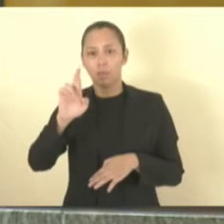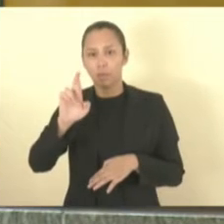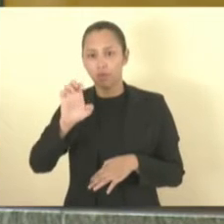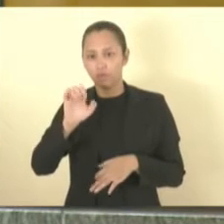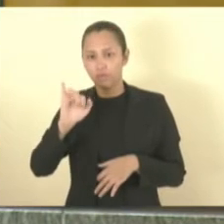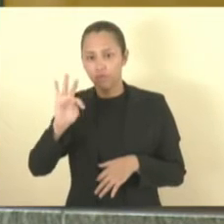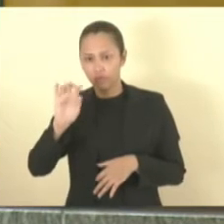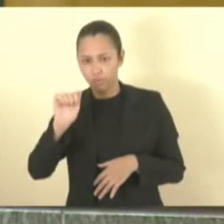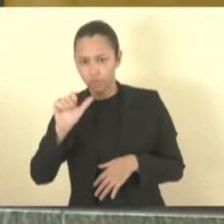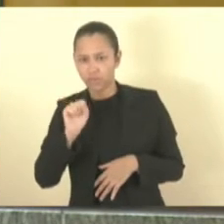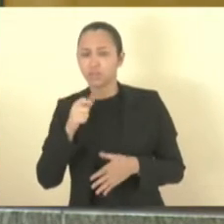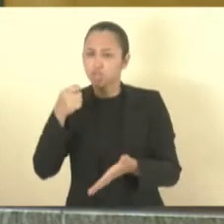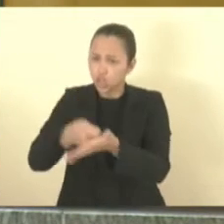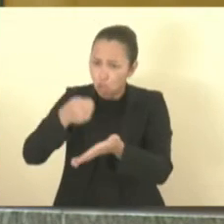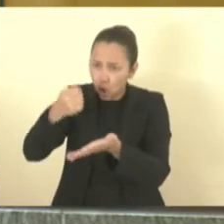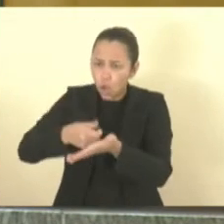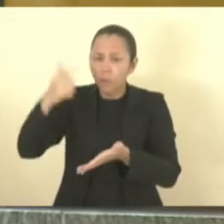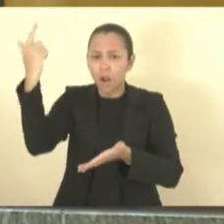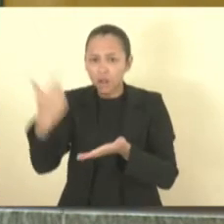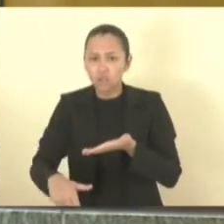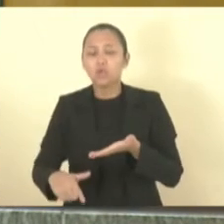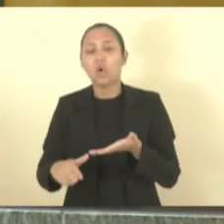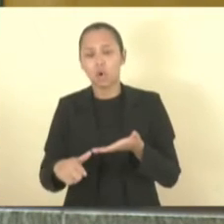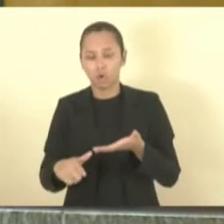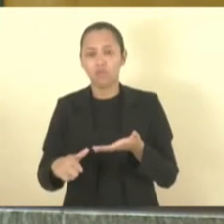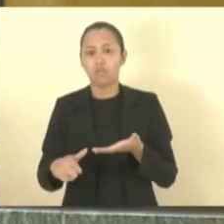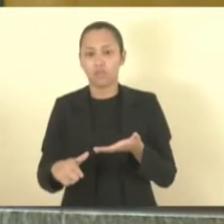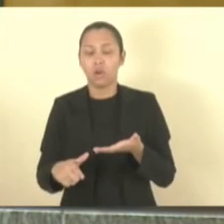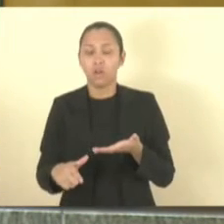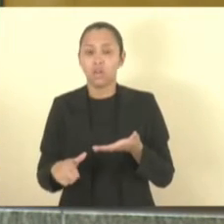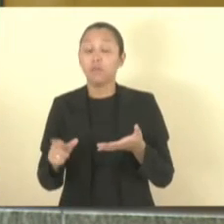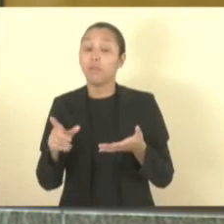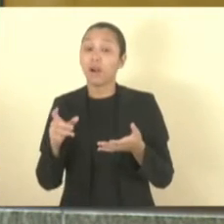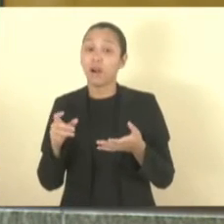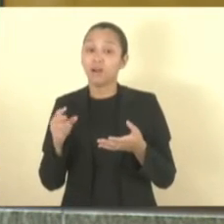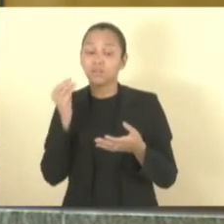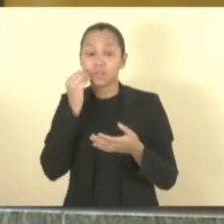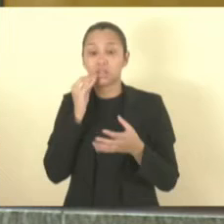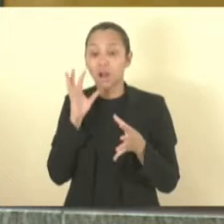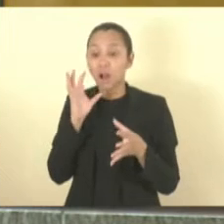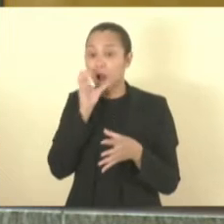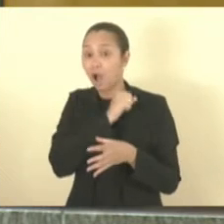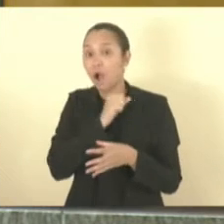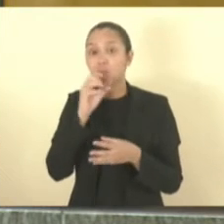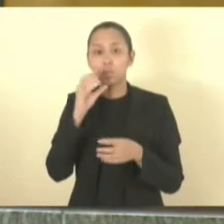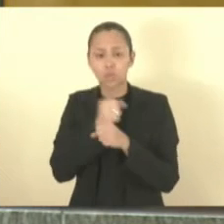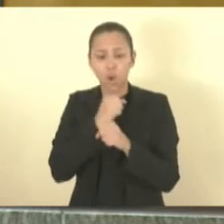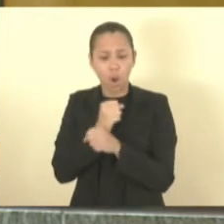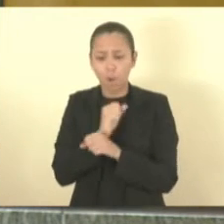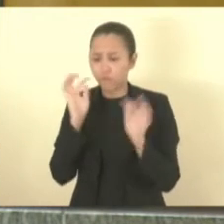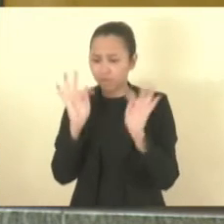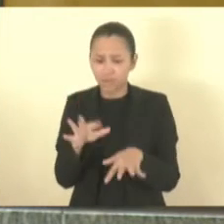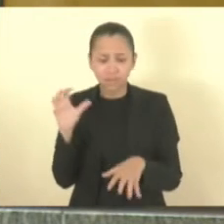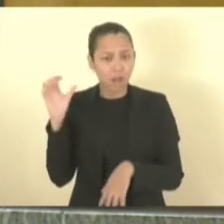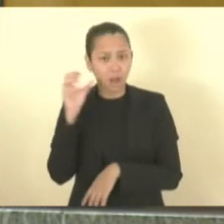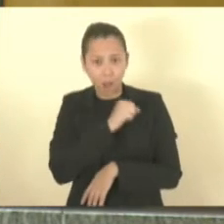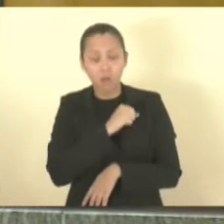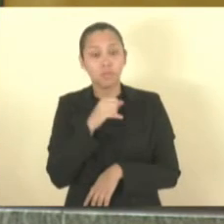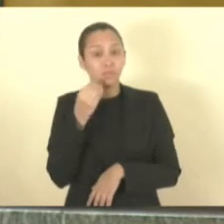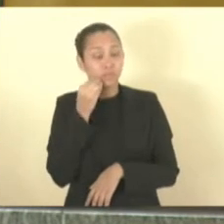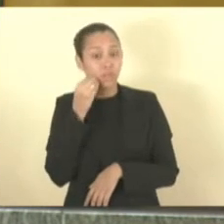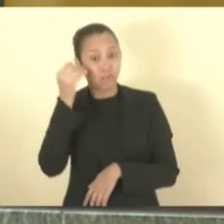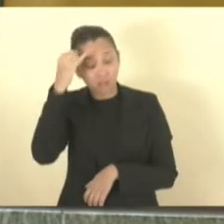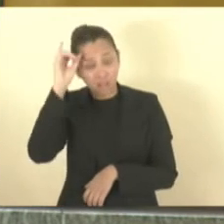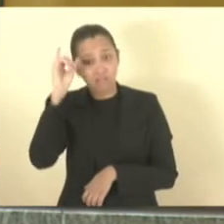aí mais uma cobrança para que intensifique o trabalho e otimize essa obra o mais rápido possível para evitar essa quantidade